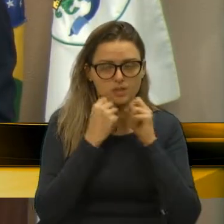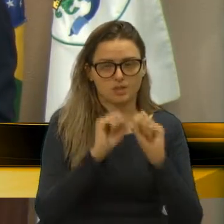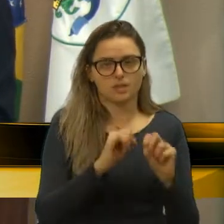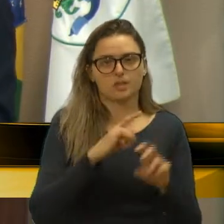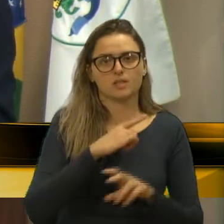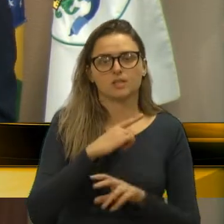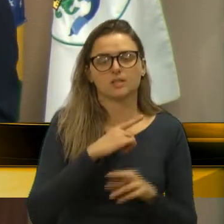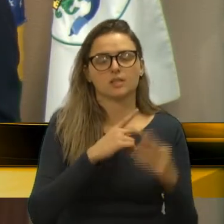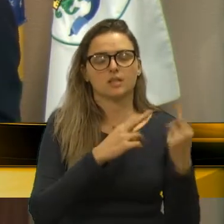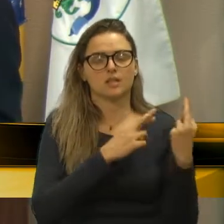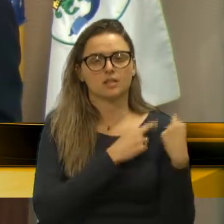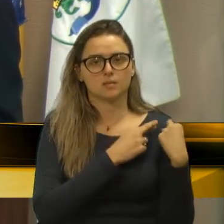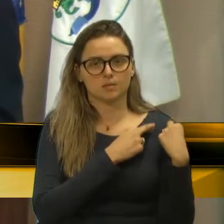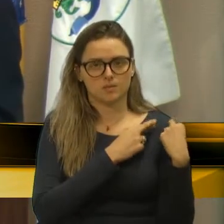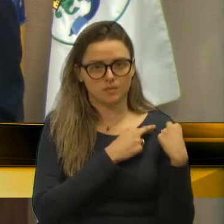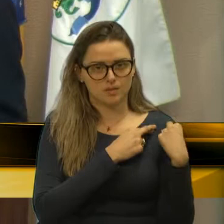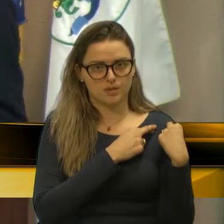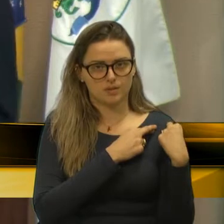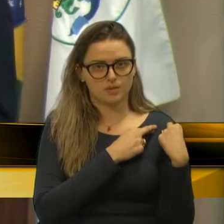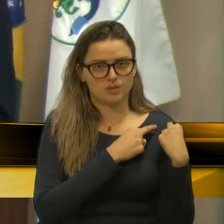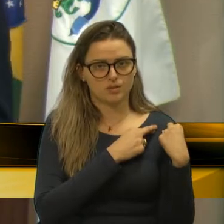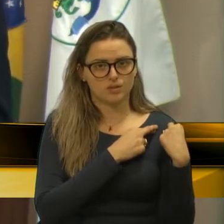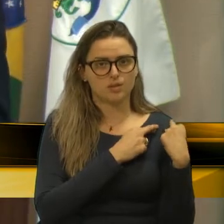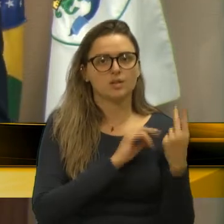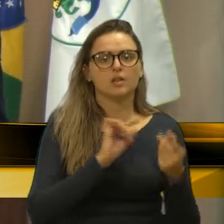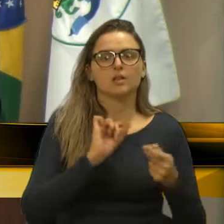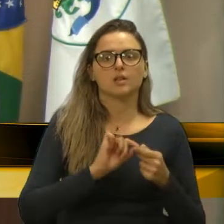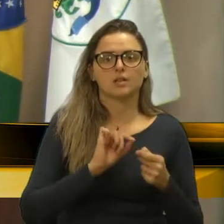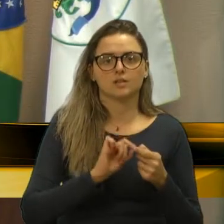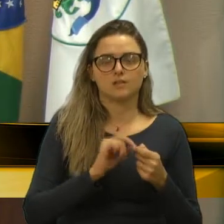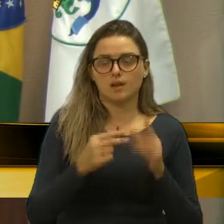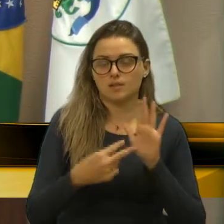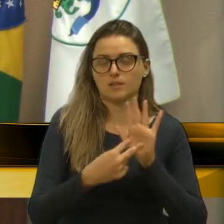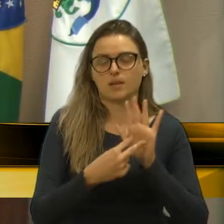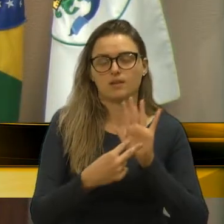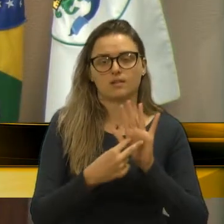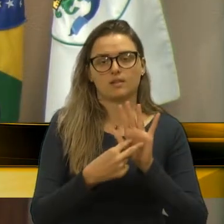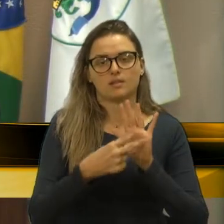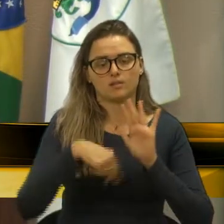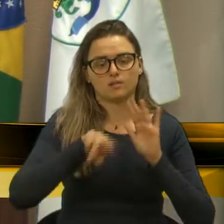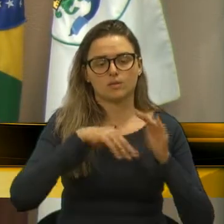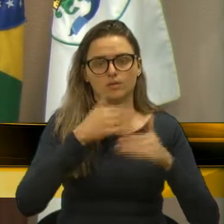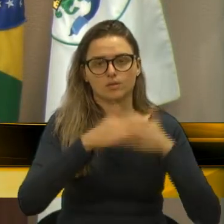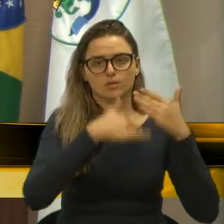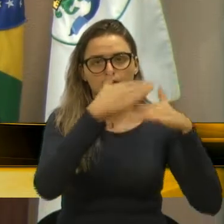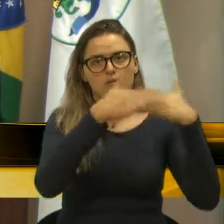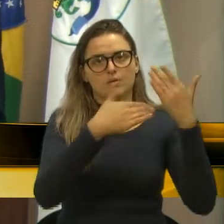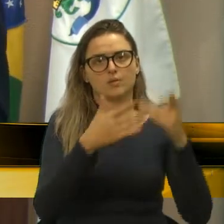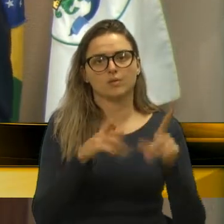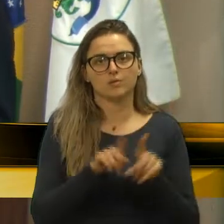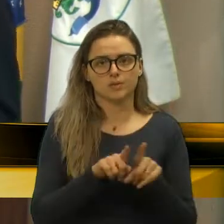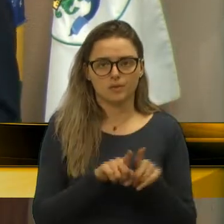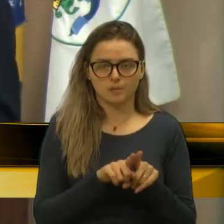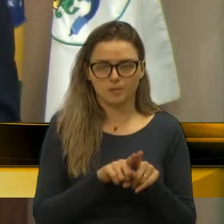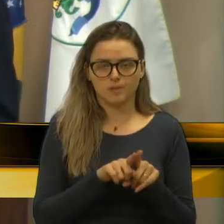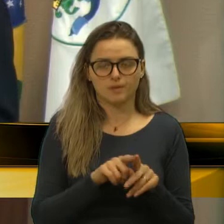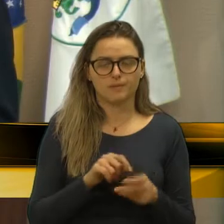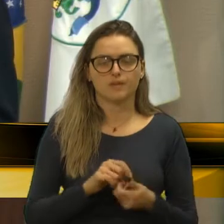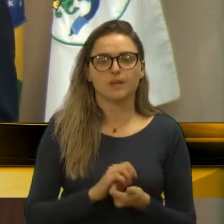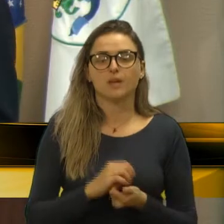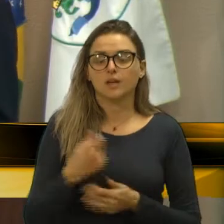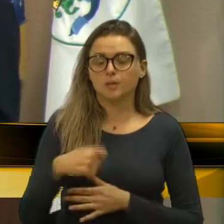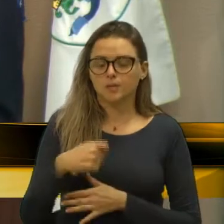que fazem, que dão atenção a nós, nós não conseguimos evoluir. Então, nós precisamos desses nossos